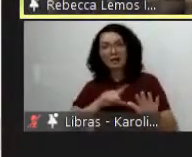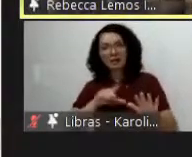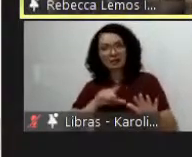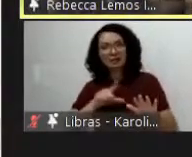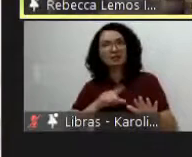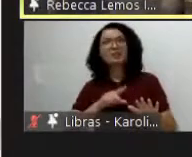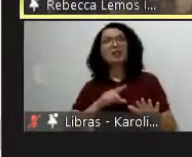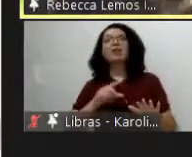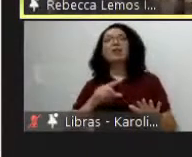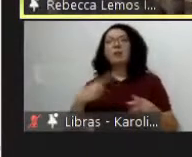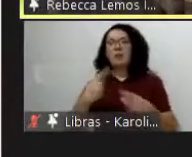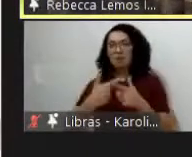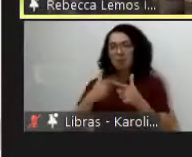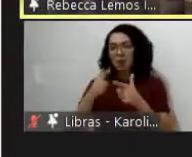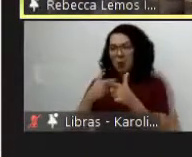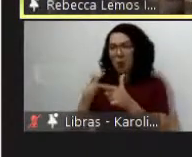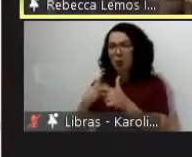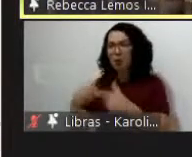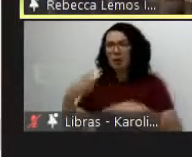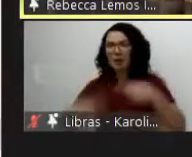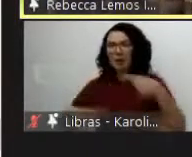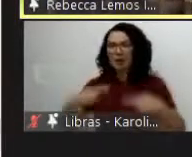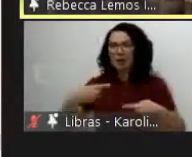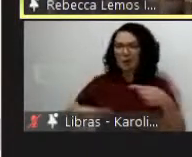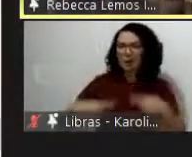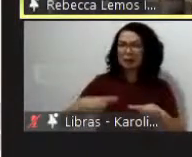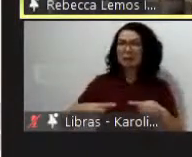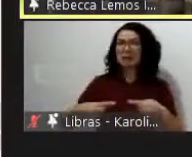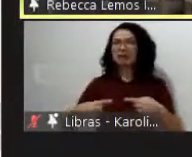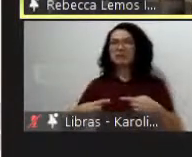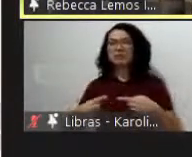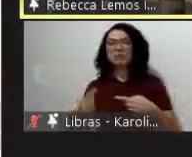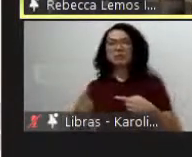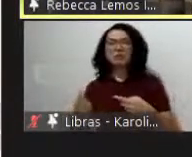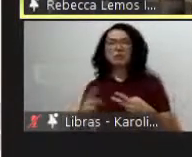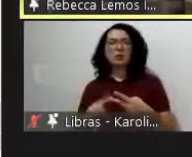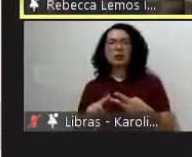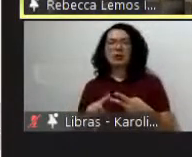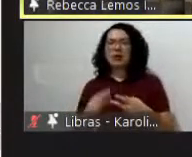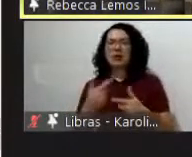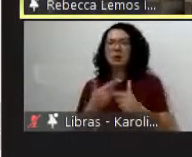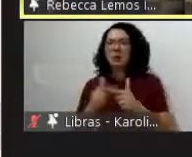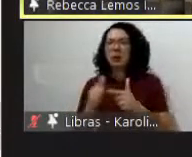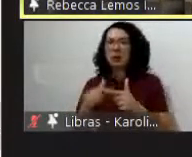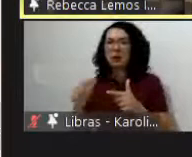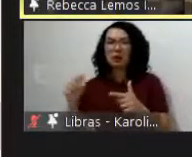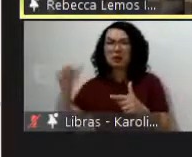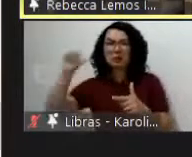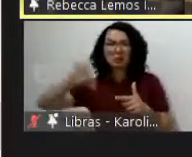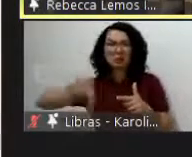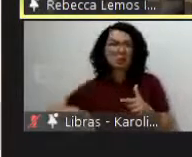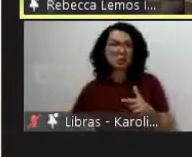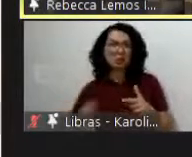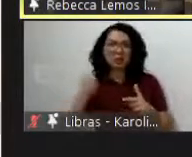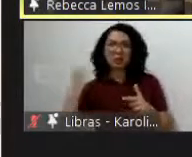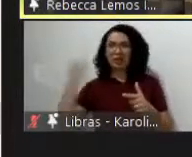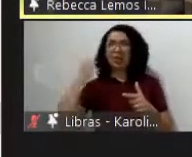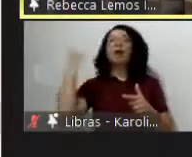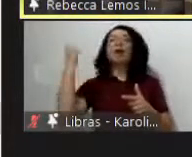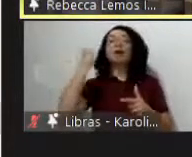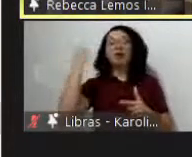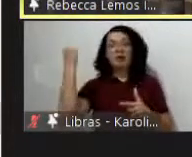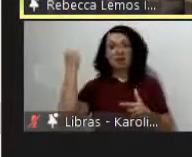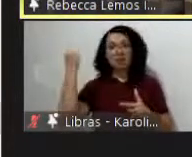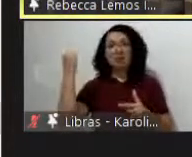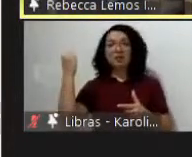políticos de fascismos de radicalismos há problemas bastante graves com